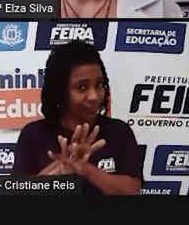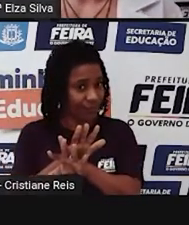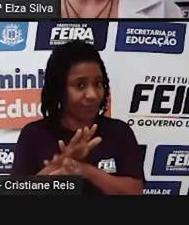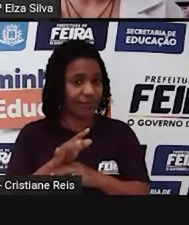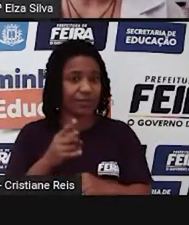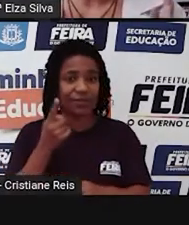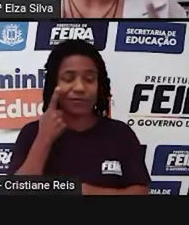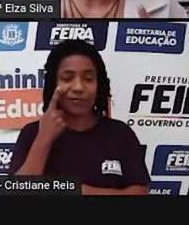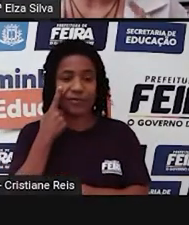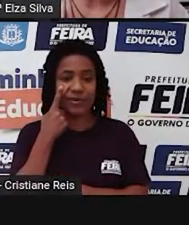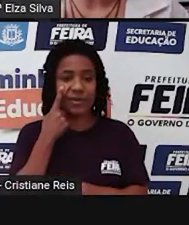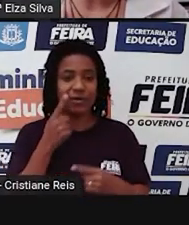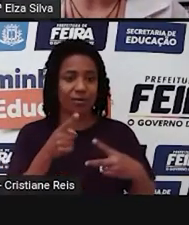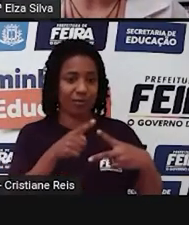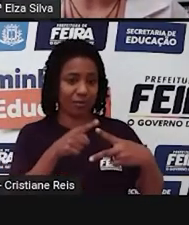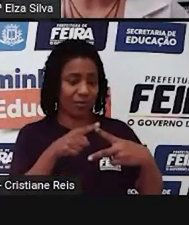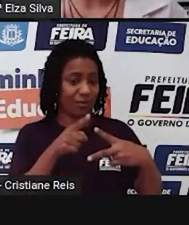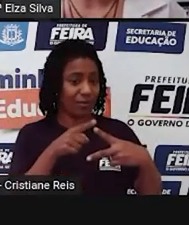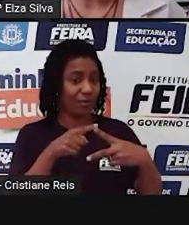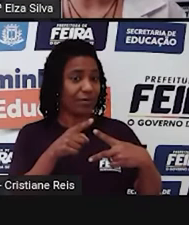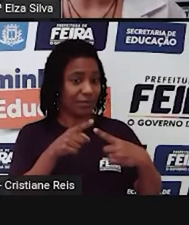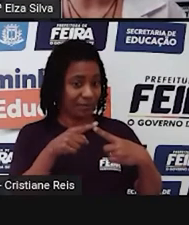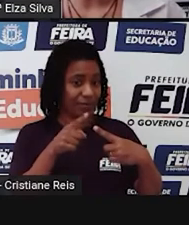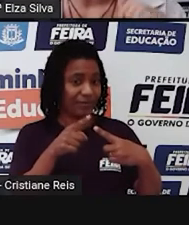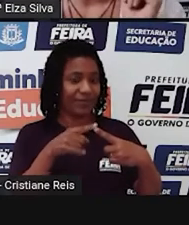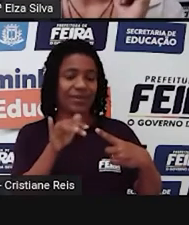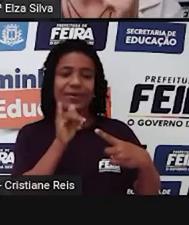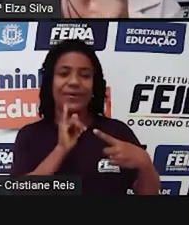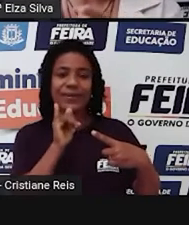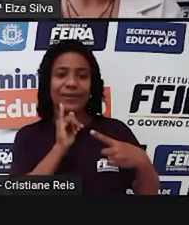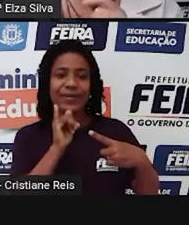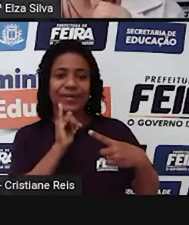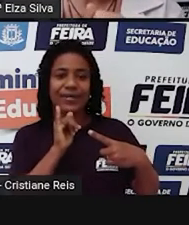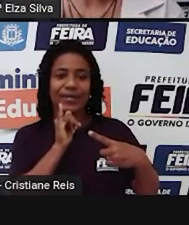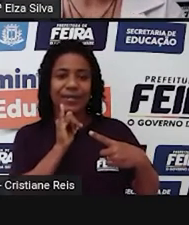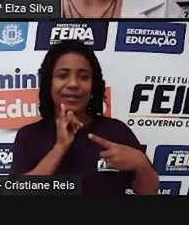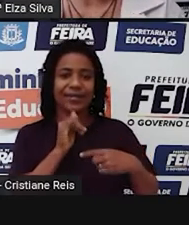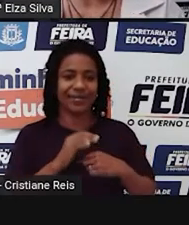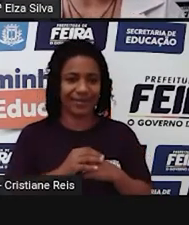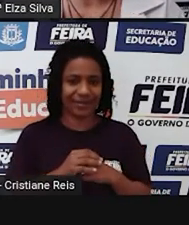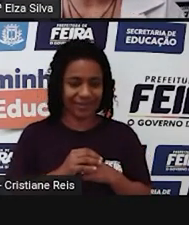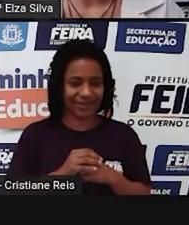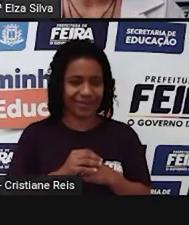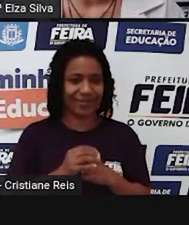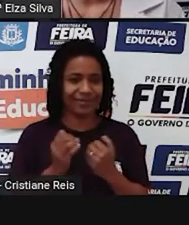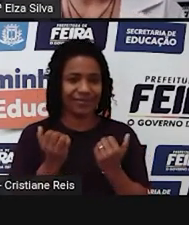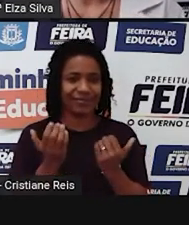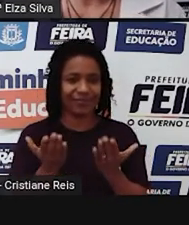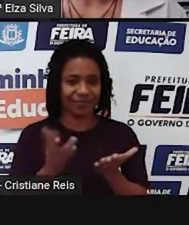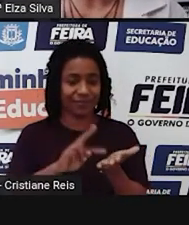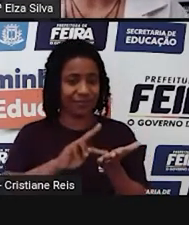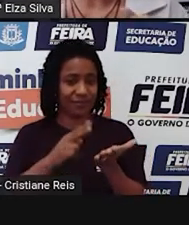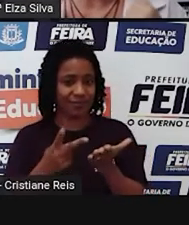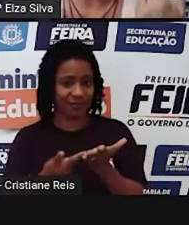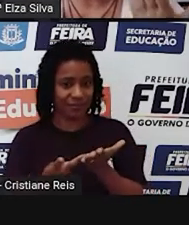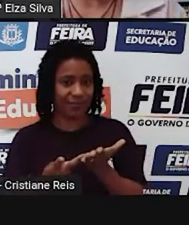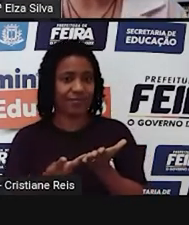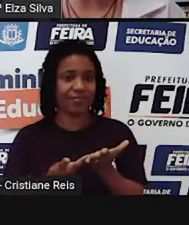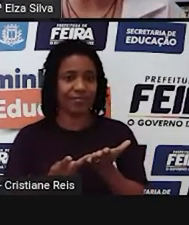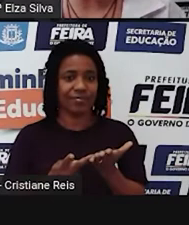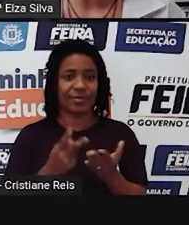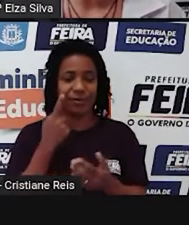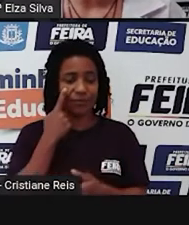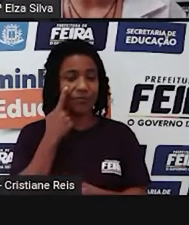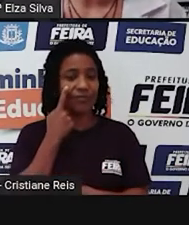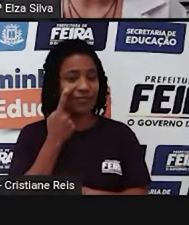Vejam aqui o primeiro exemplo que eu trago para vocês. You can't be your girlfriend. Eu estou aqui expressando uma